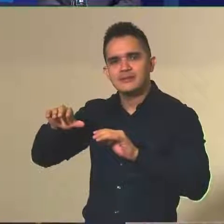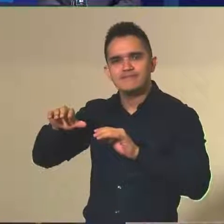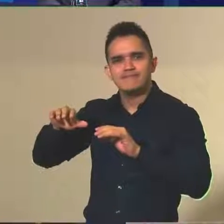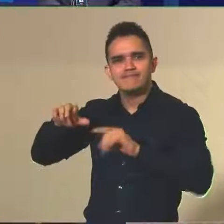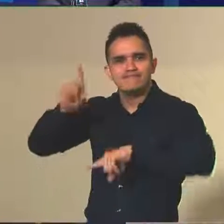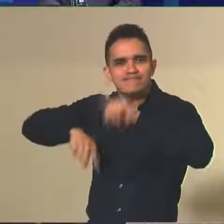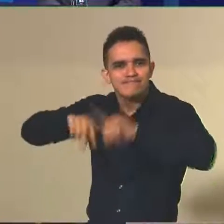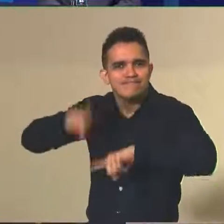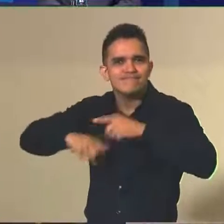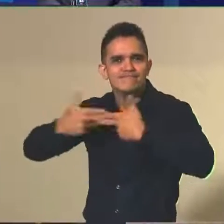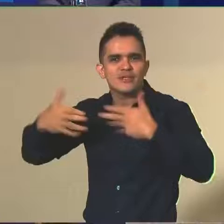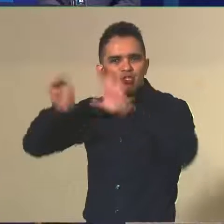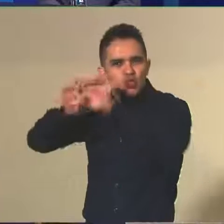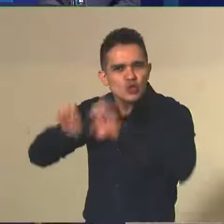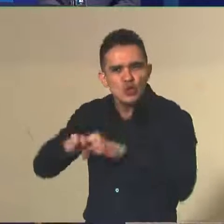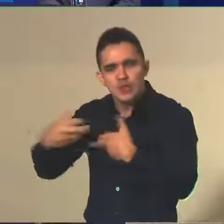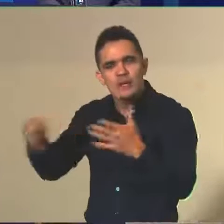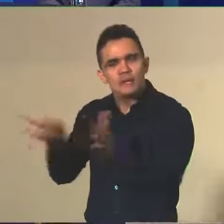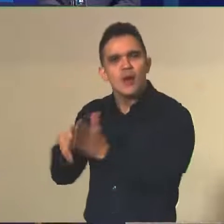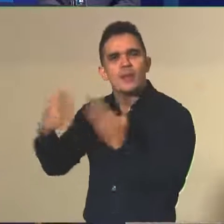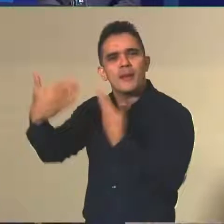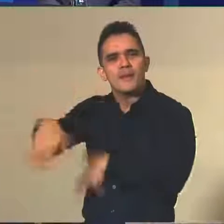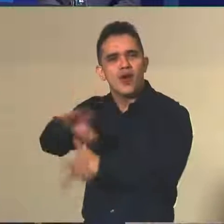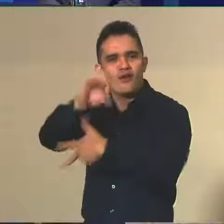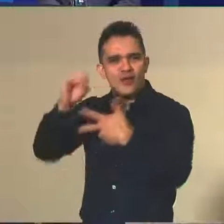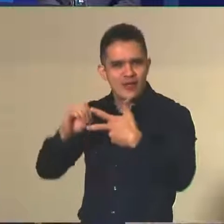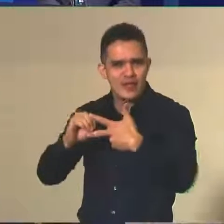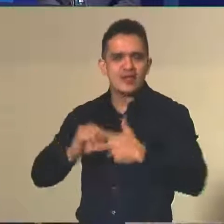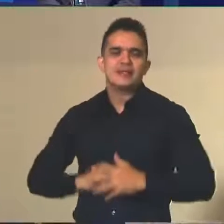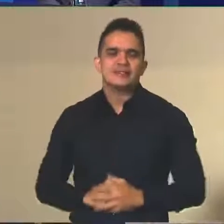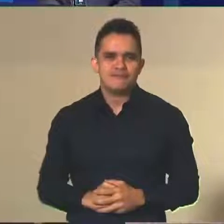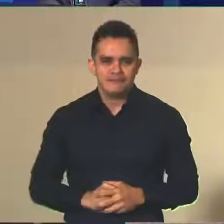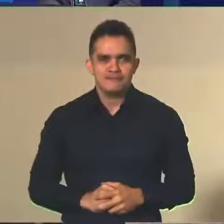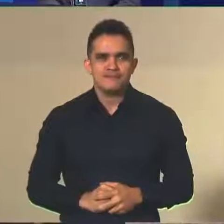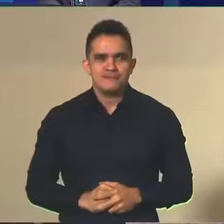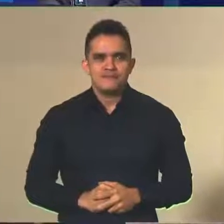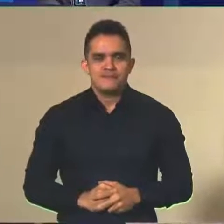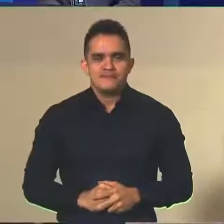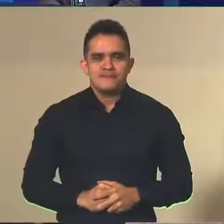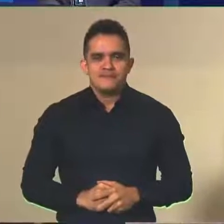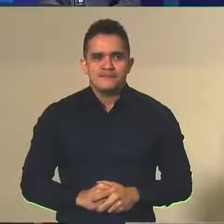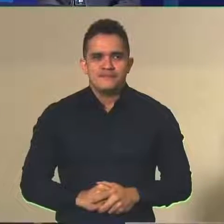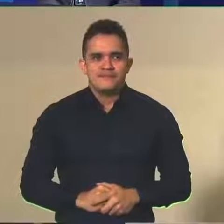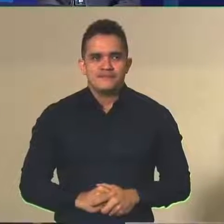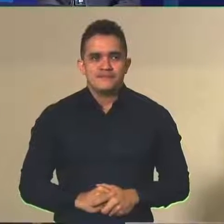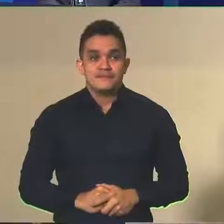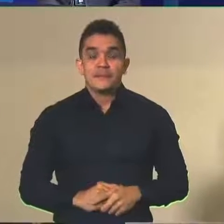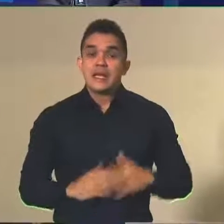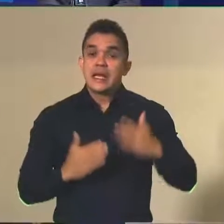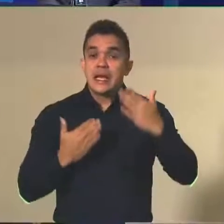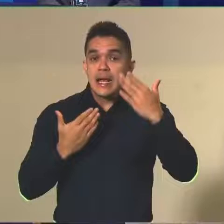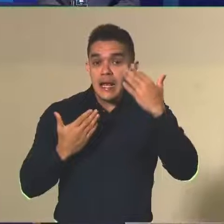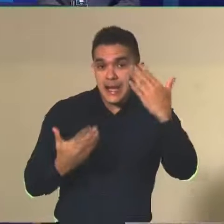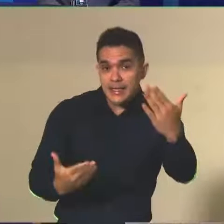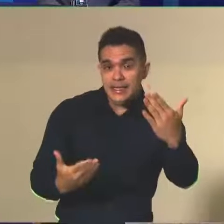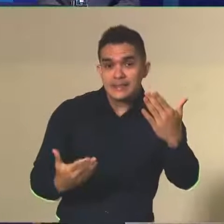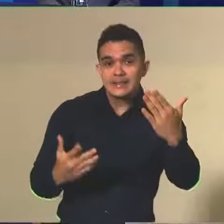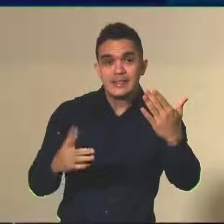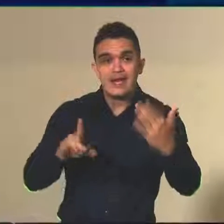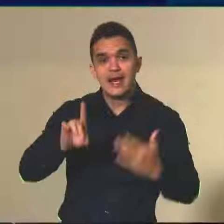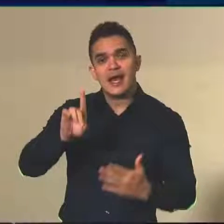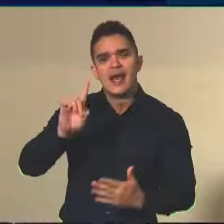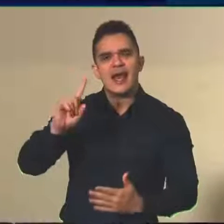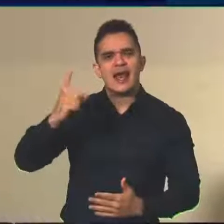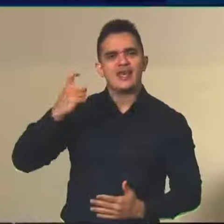fez um brilhante trabalho aí na frente também dos processos de licitação. Agradecer também a ex-diretora Michele